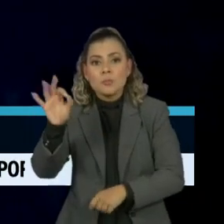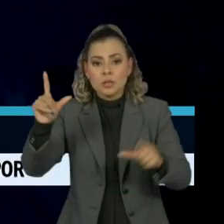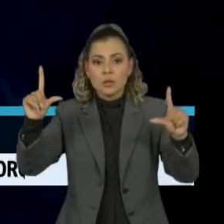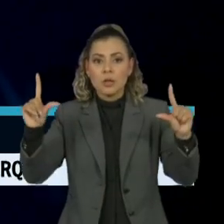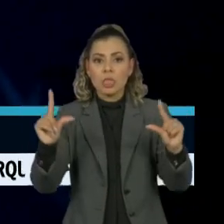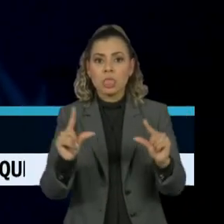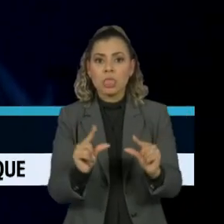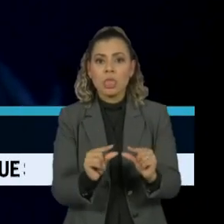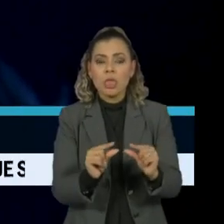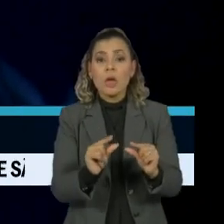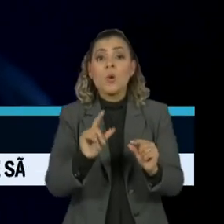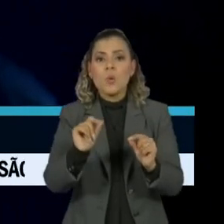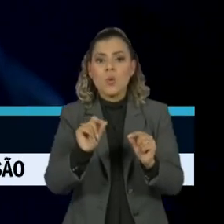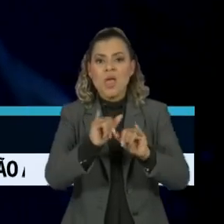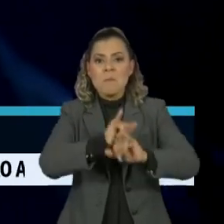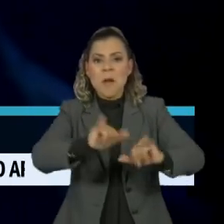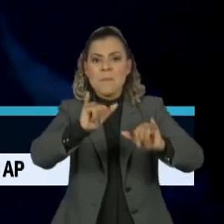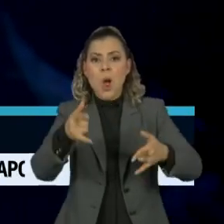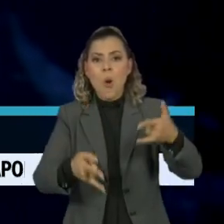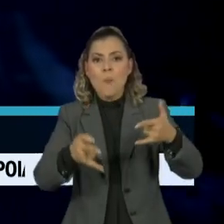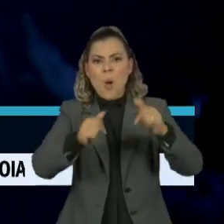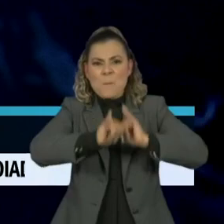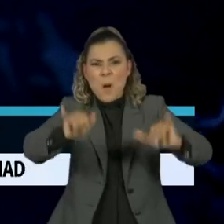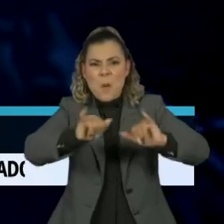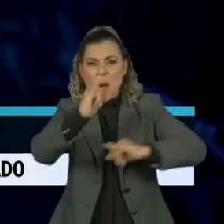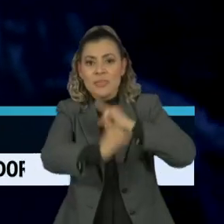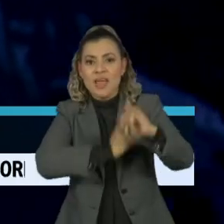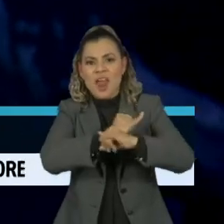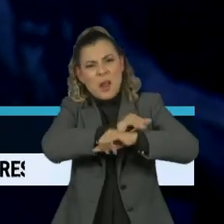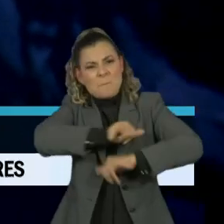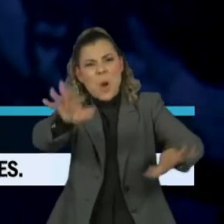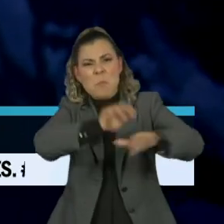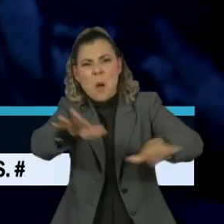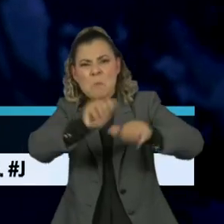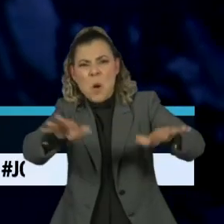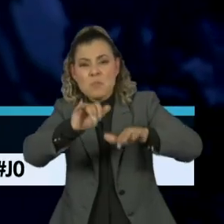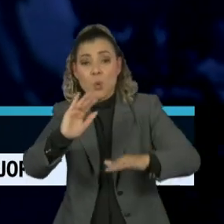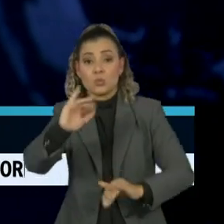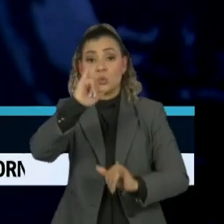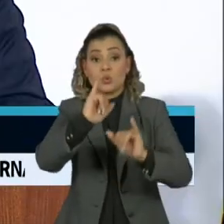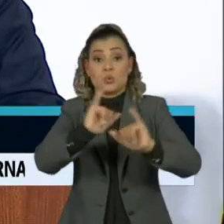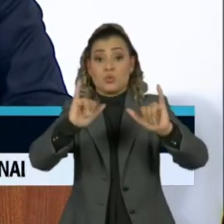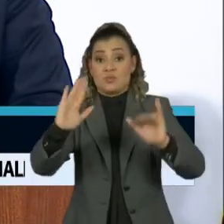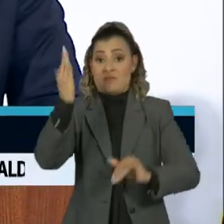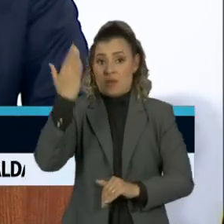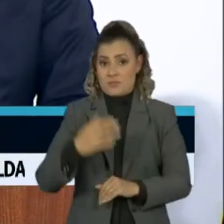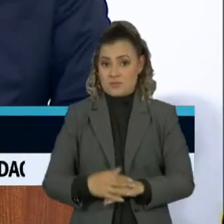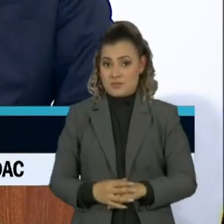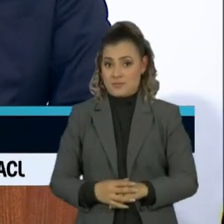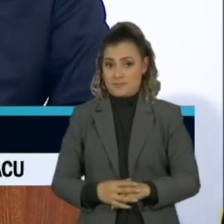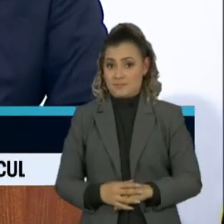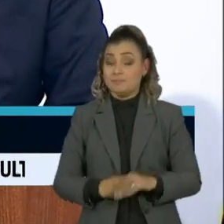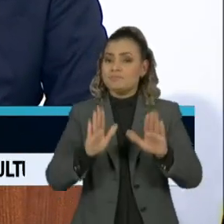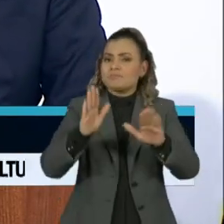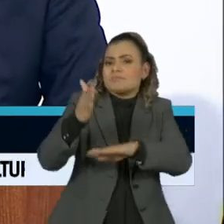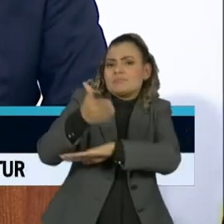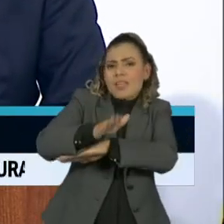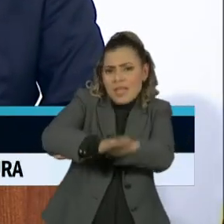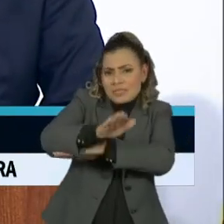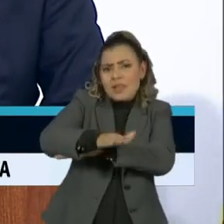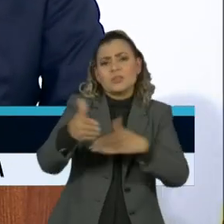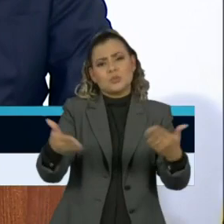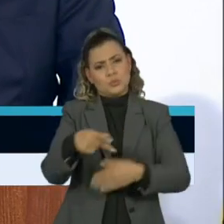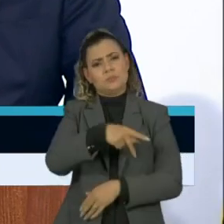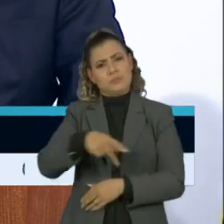atividades dos chamados bots, aqueles robôs que inundam a internet com notícias falsas. No meio da tarde, o presidente